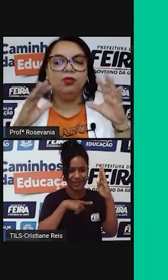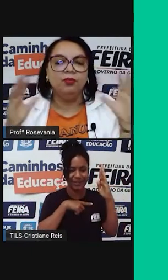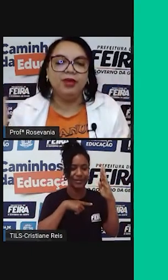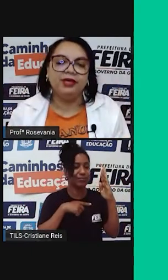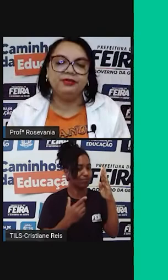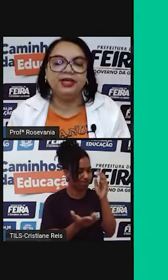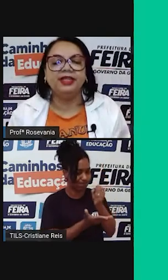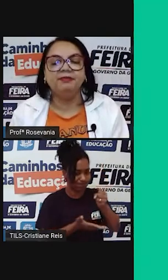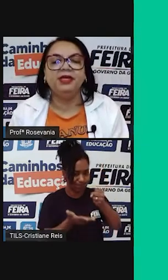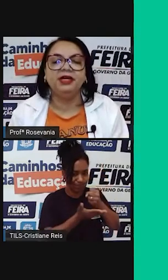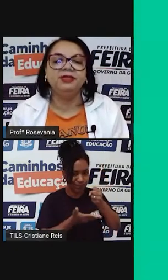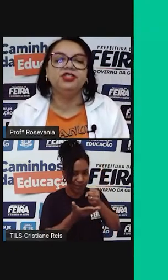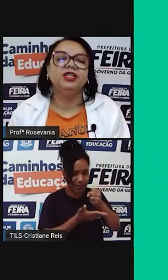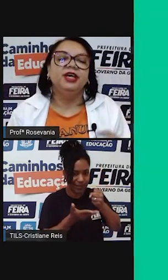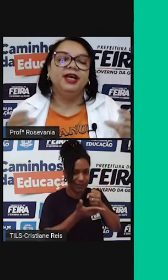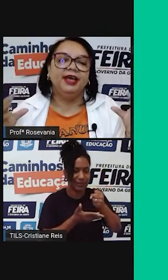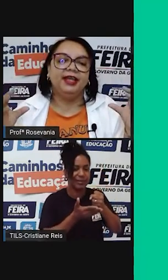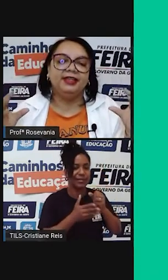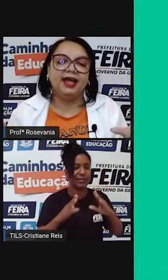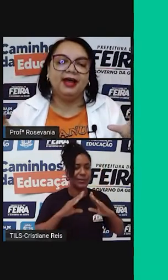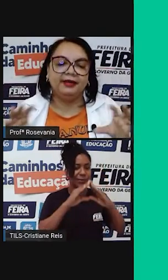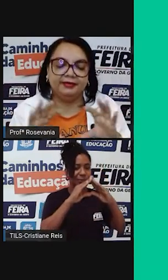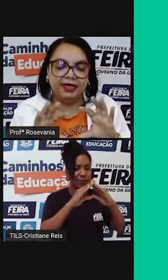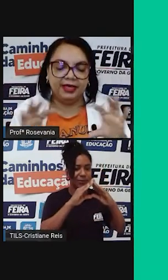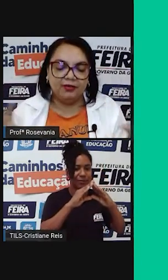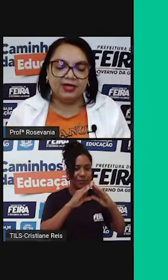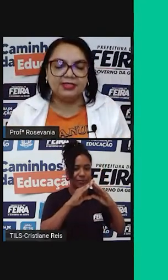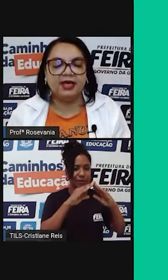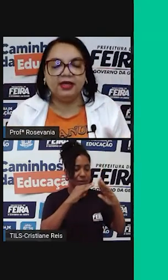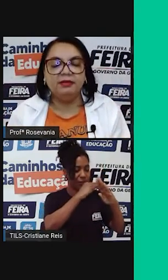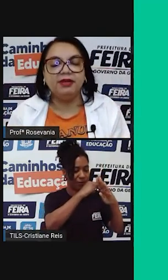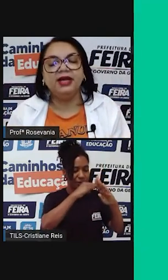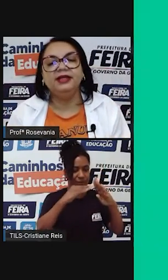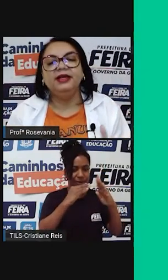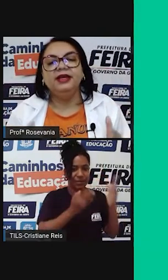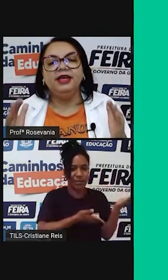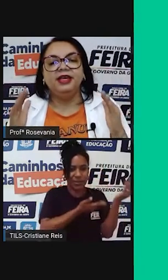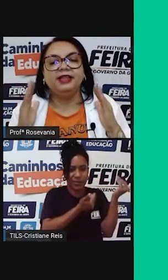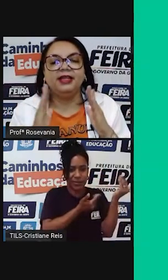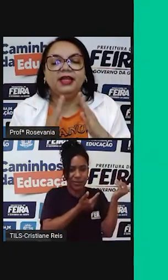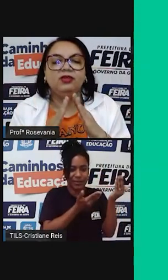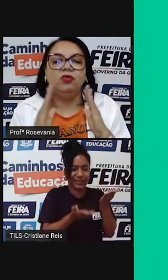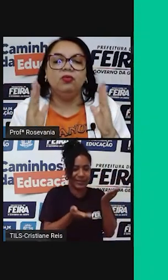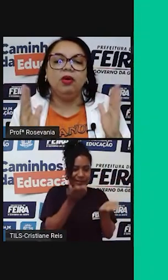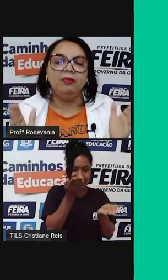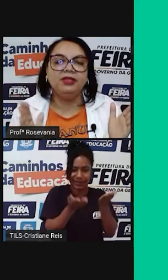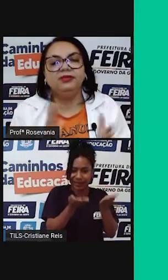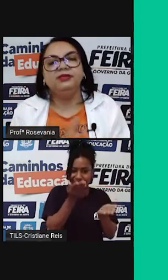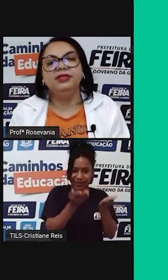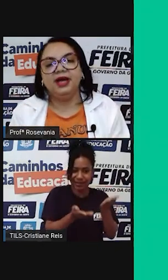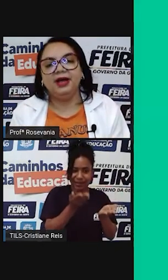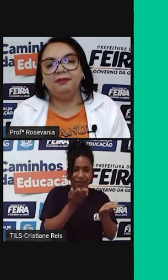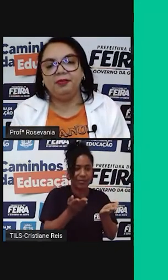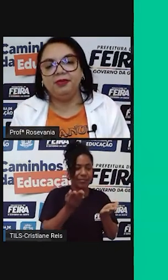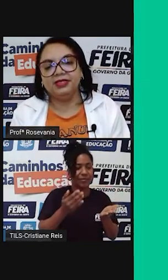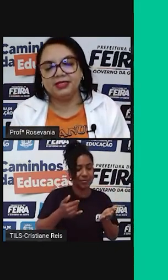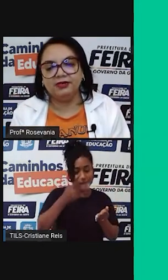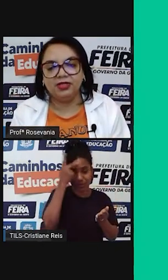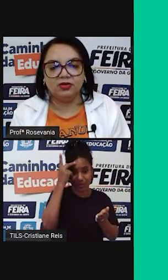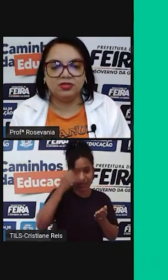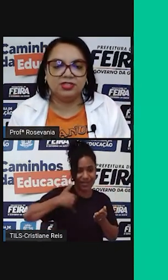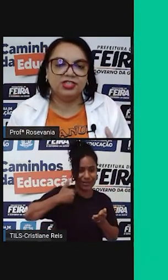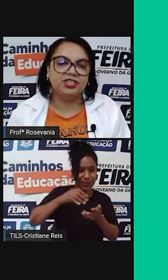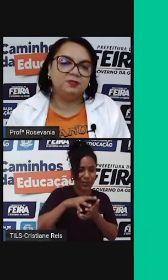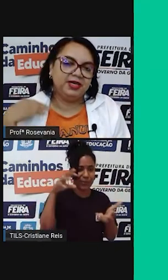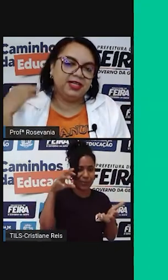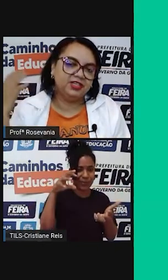o meio, né, da pirâmide, ela está quase que equilibrada e está tendo um aumento da população